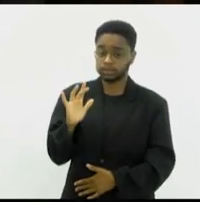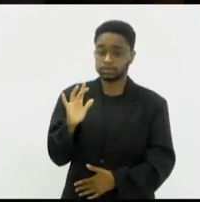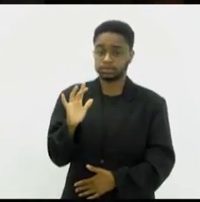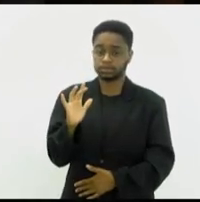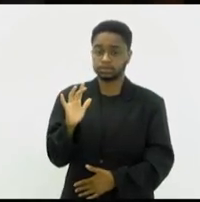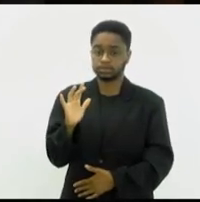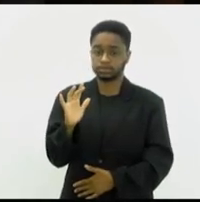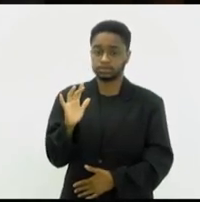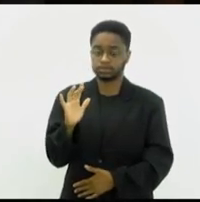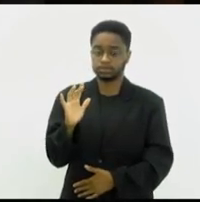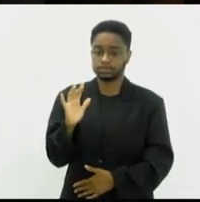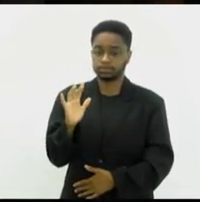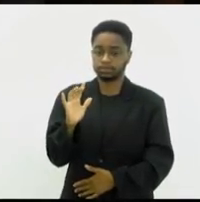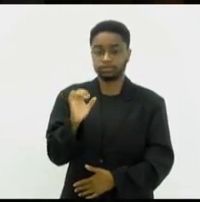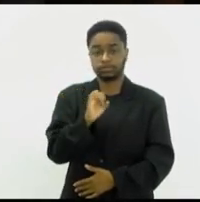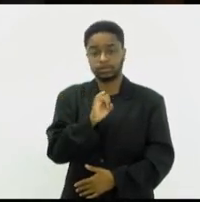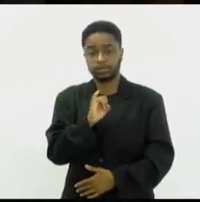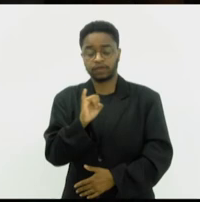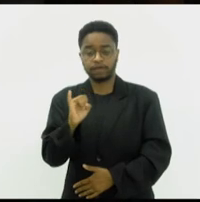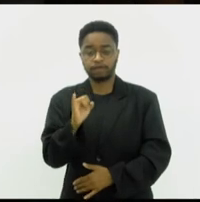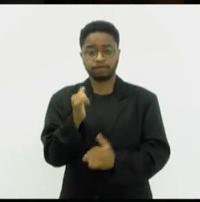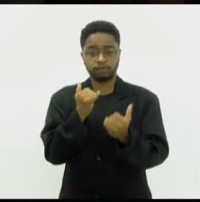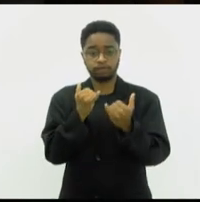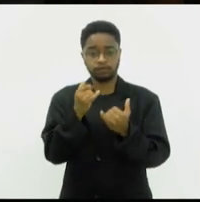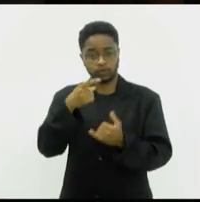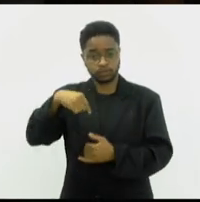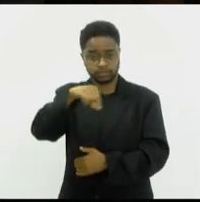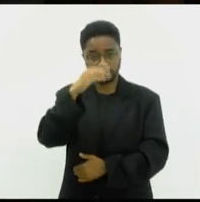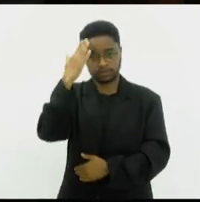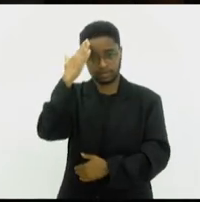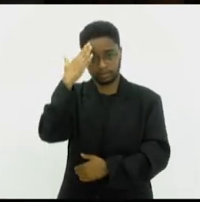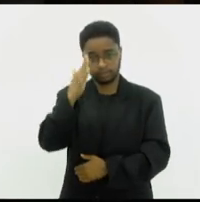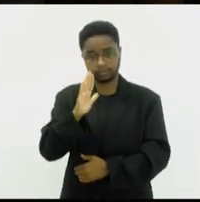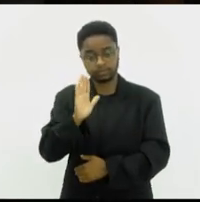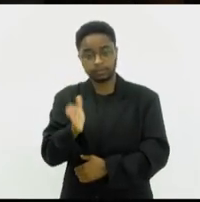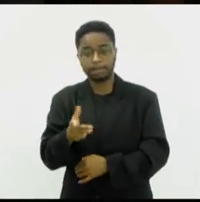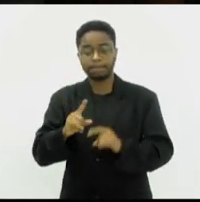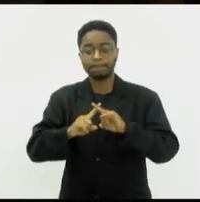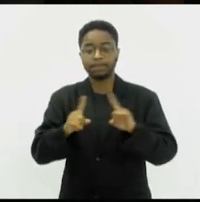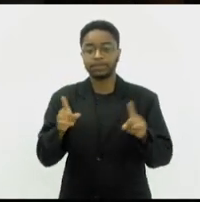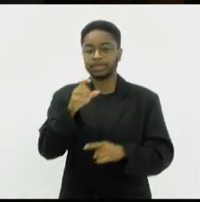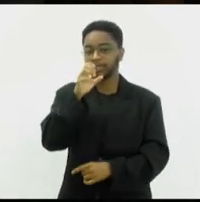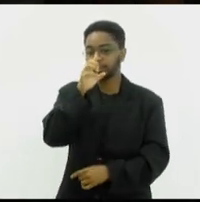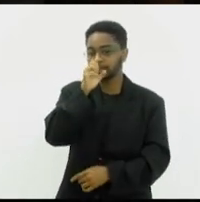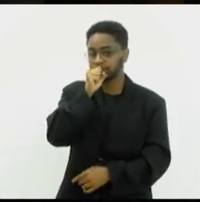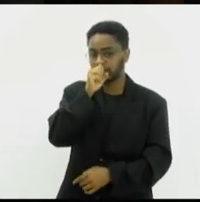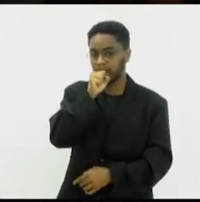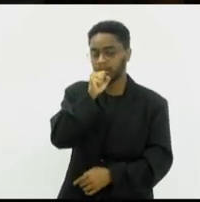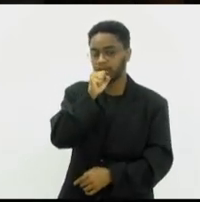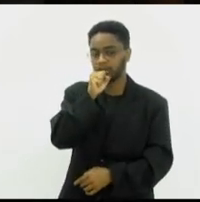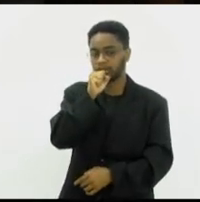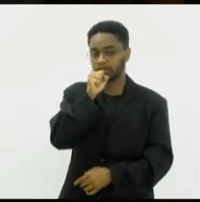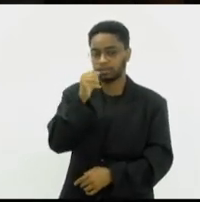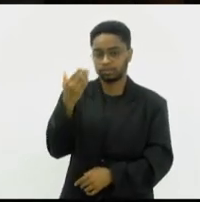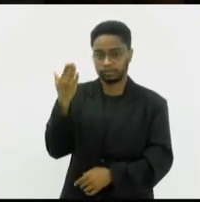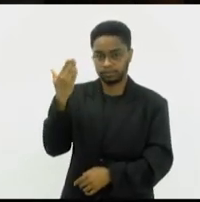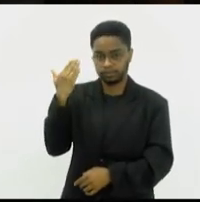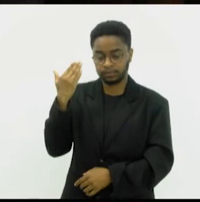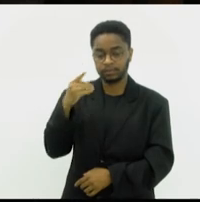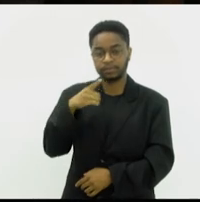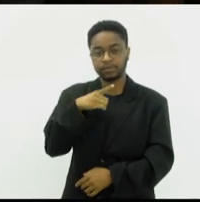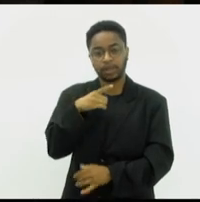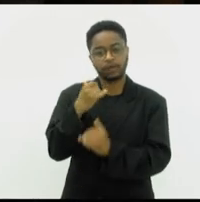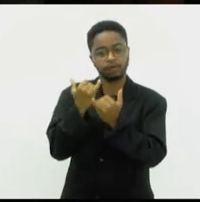informação aqui para todos, mas no sábado nós tivemos uma